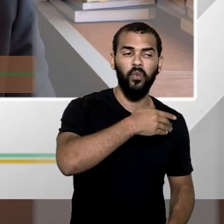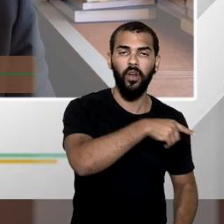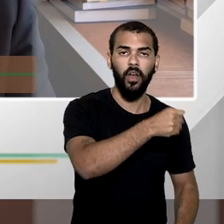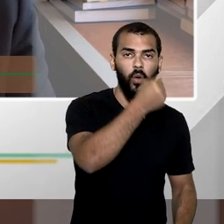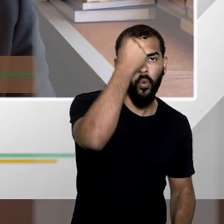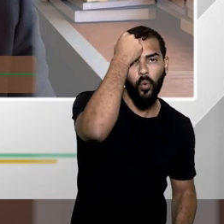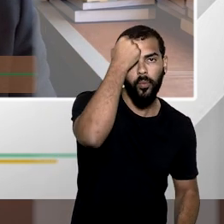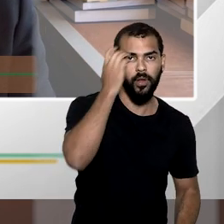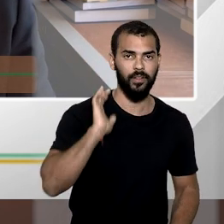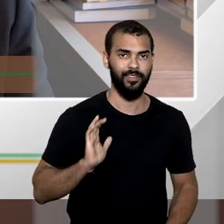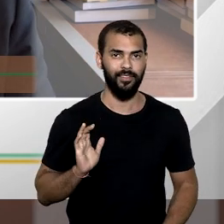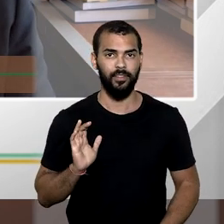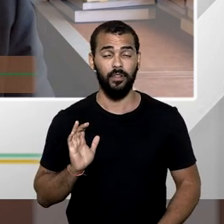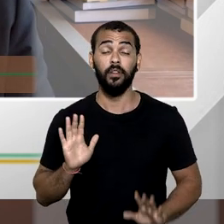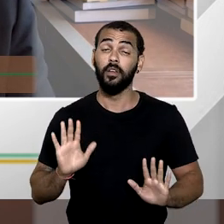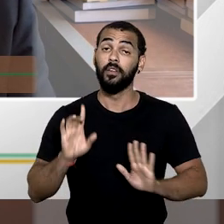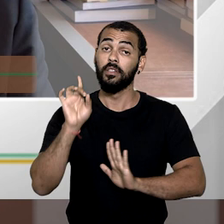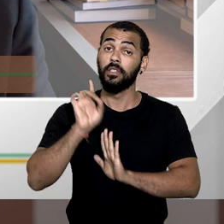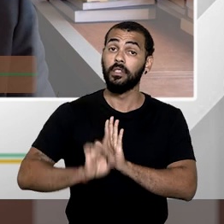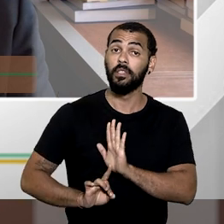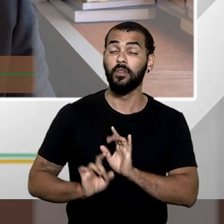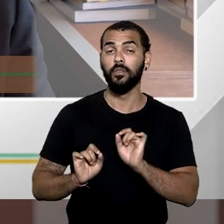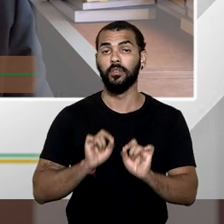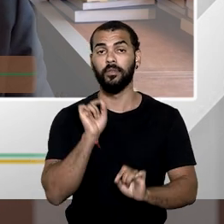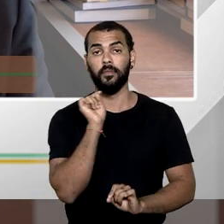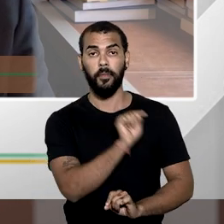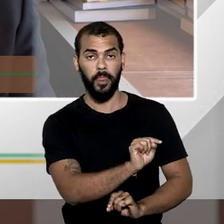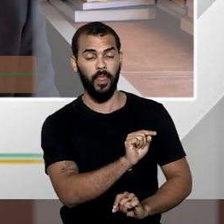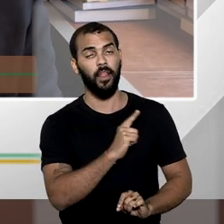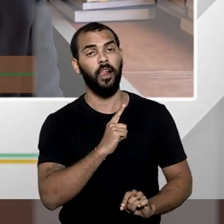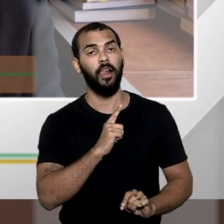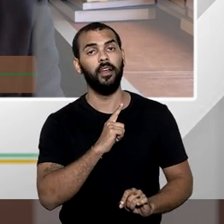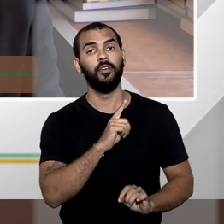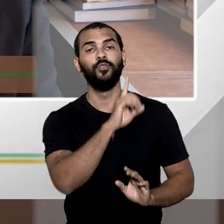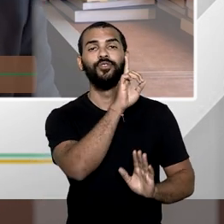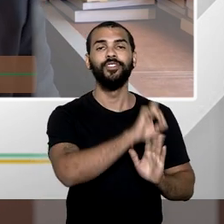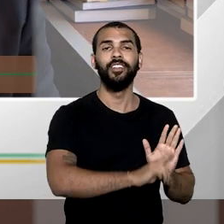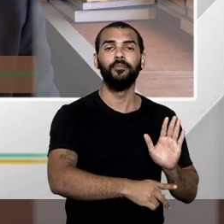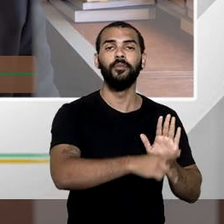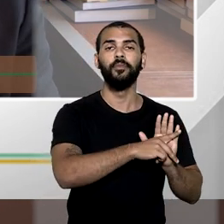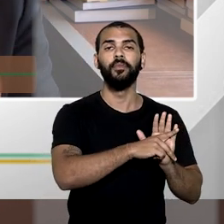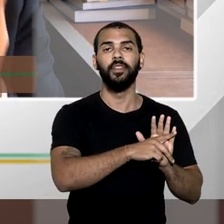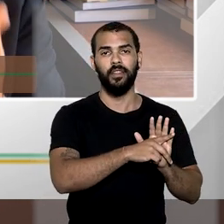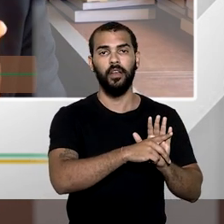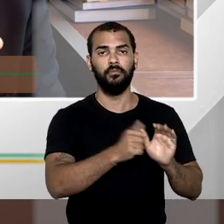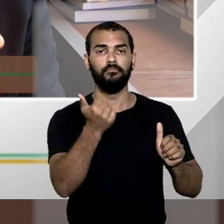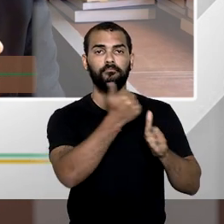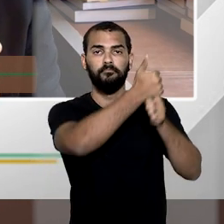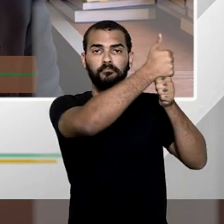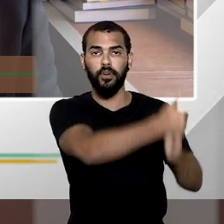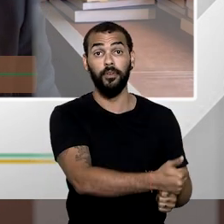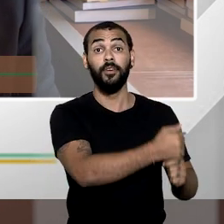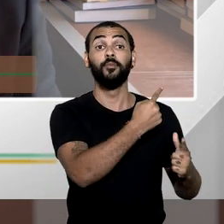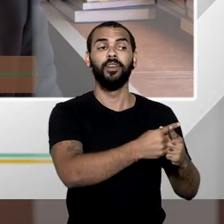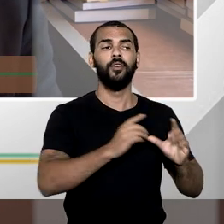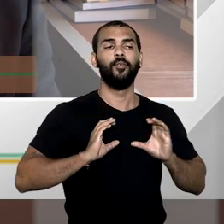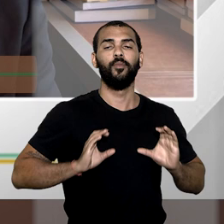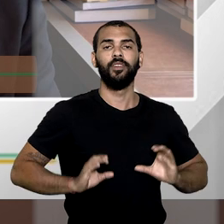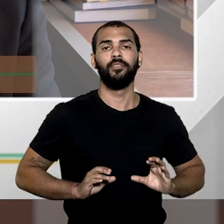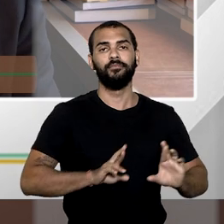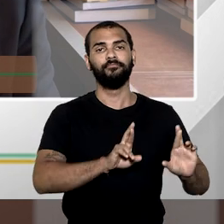brasileiro, a expropriação é um ato que suprime o direito de propriedade devido à conduta do proprietário.